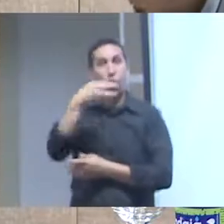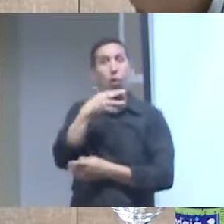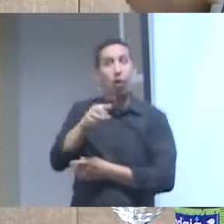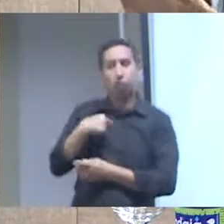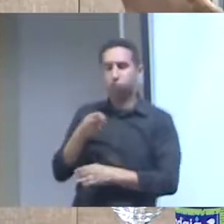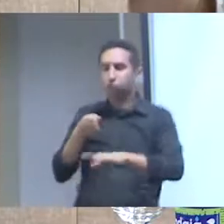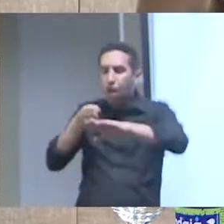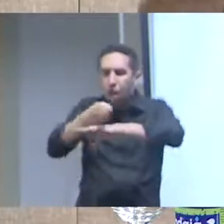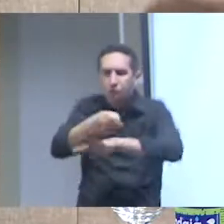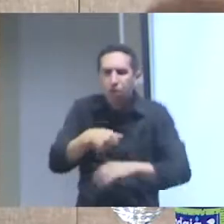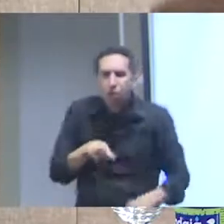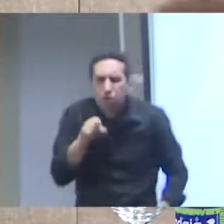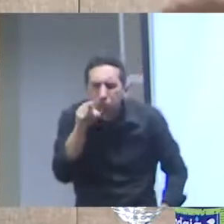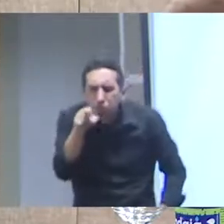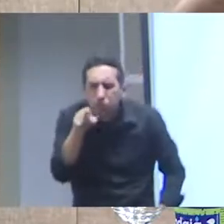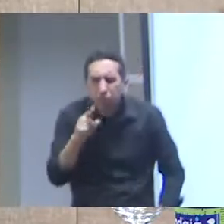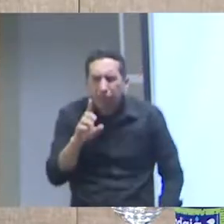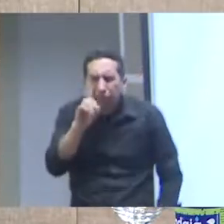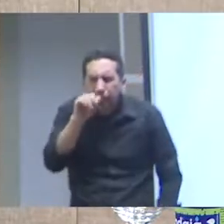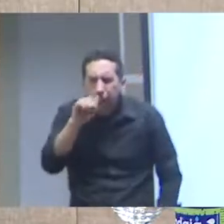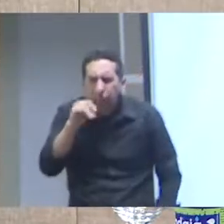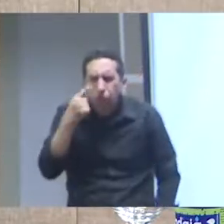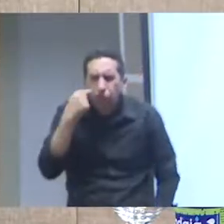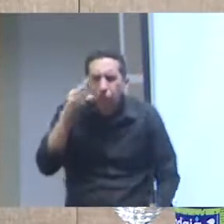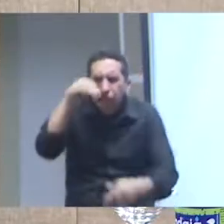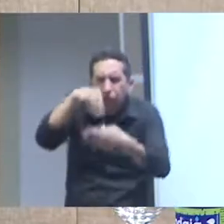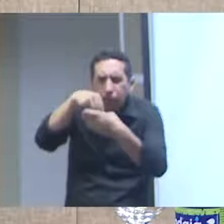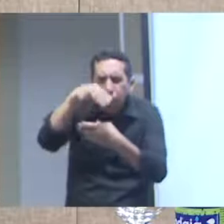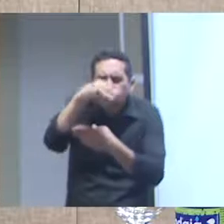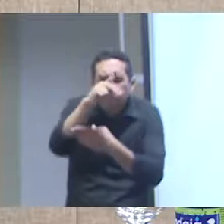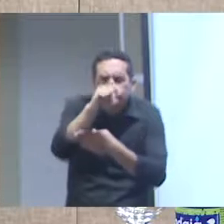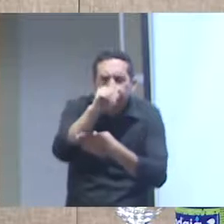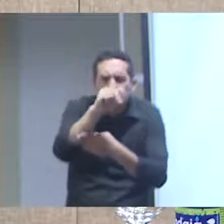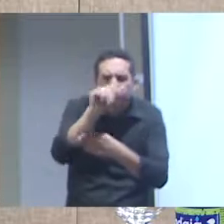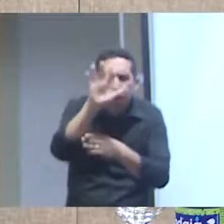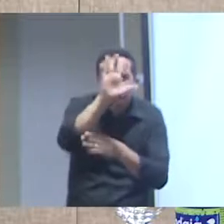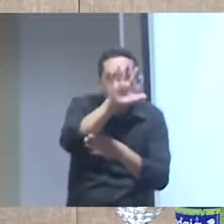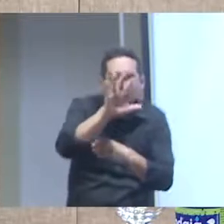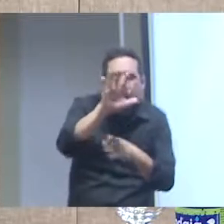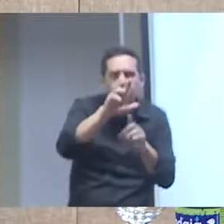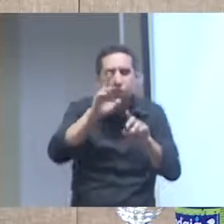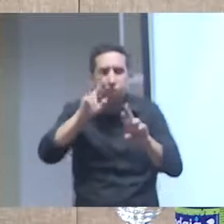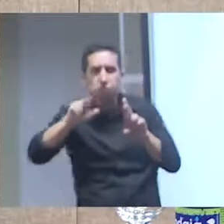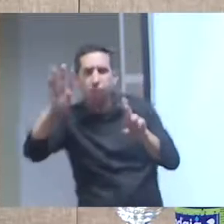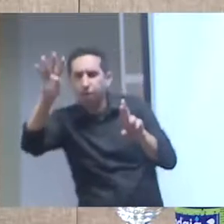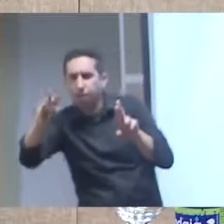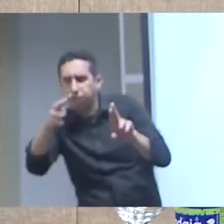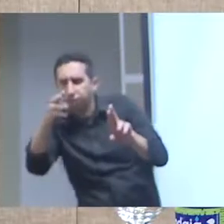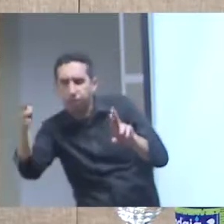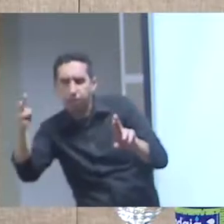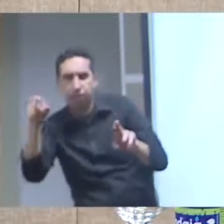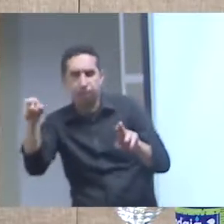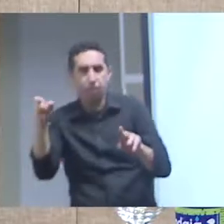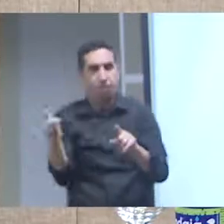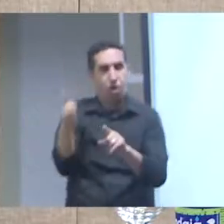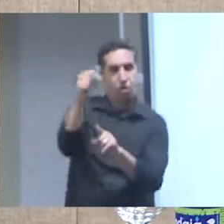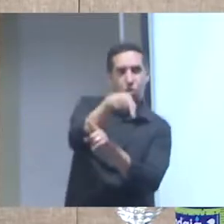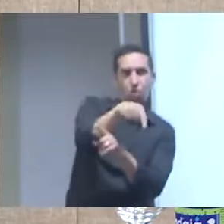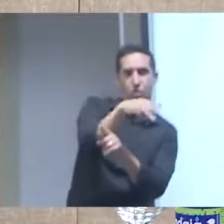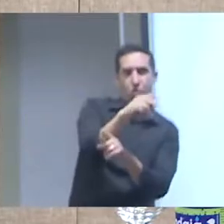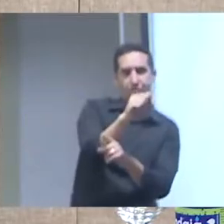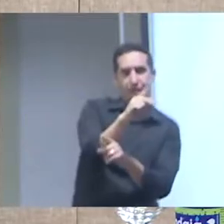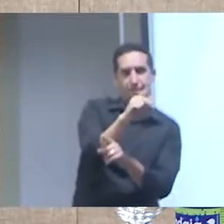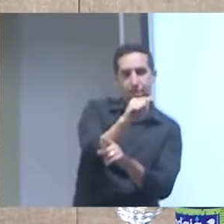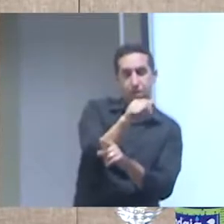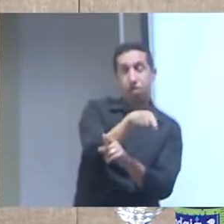estiver disponível em um mapa e não em uma planilha Excel planilha CSV e a farmácia popular também por exemplo